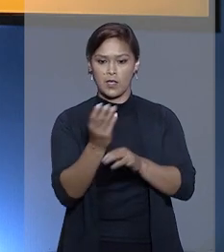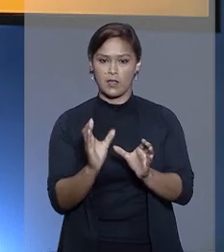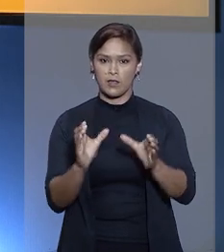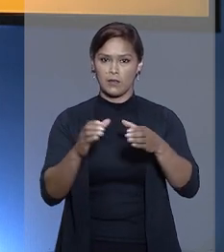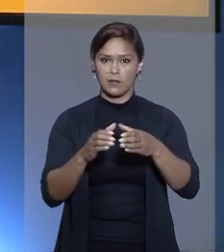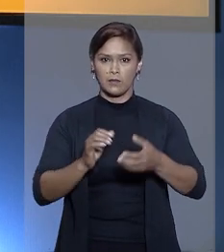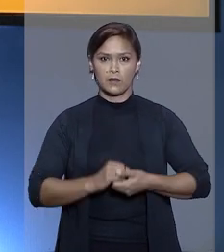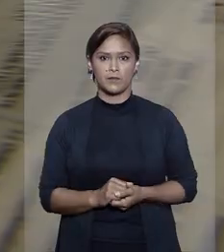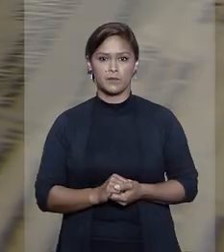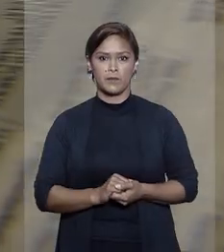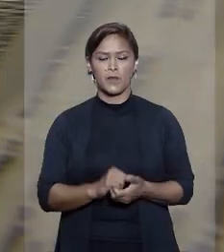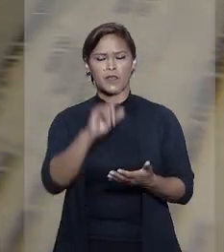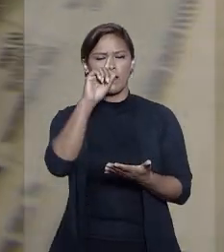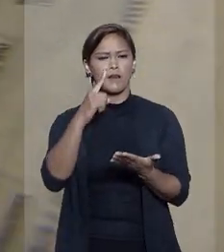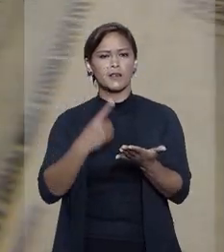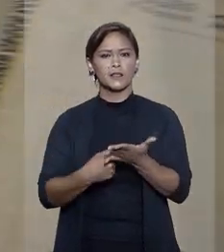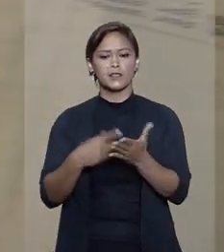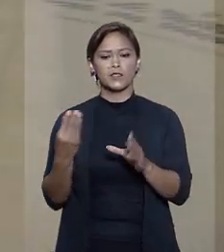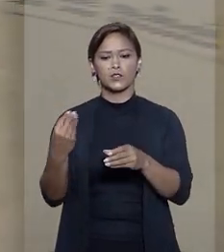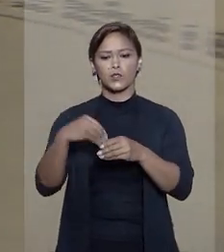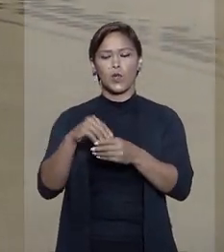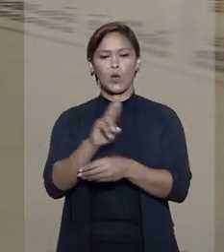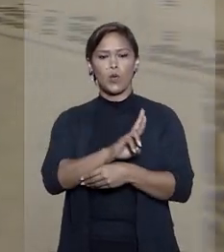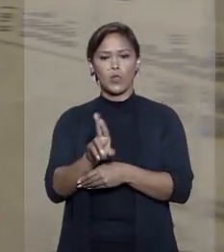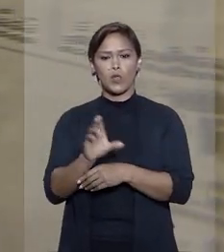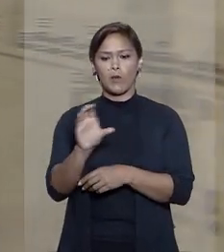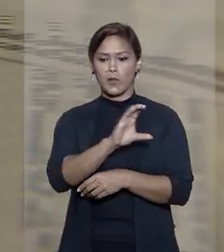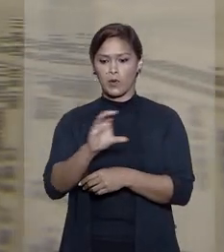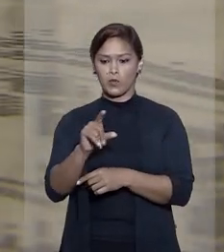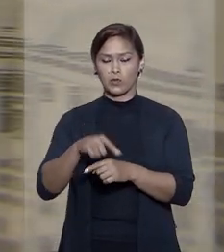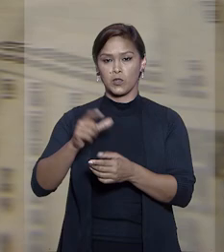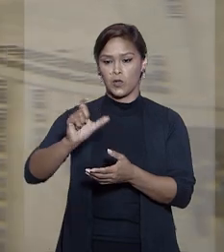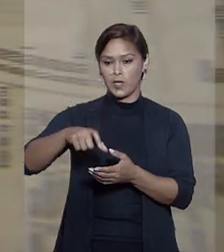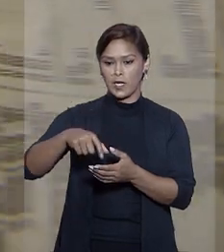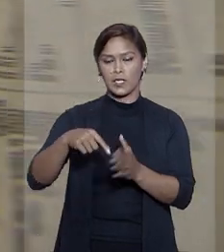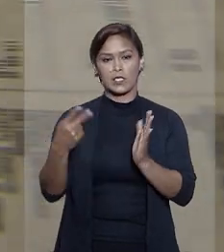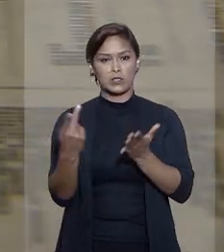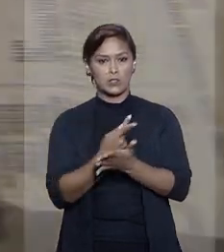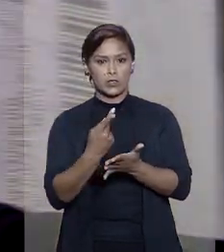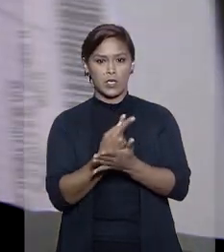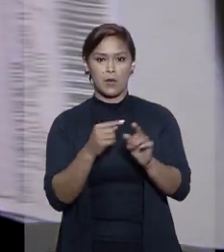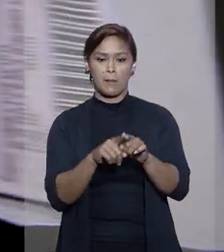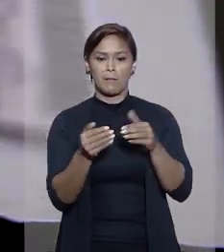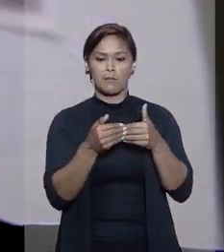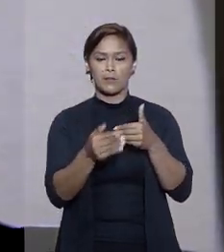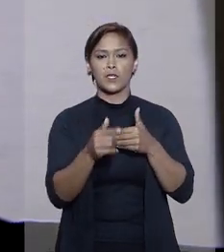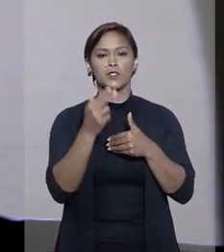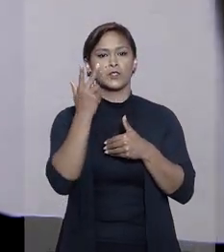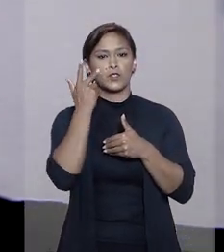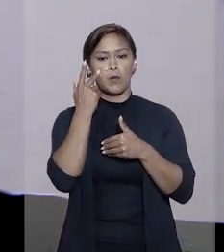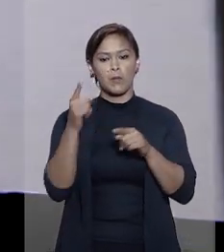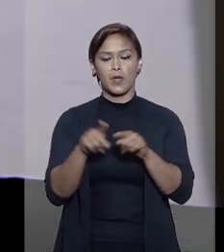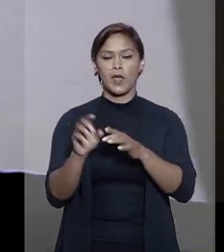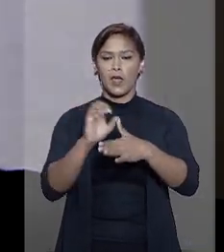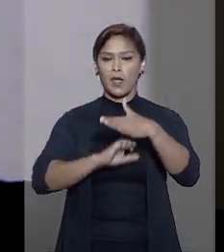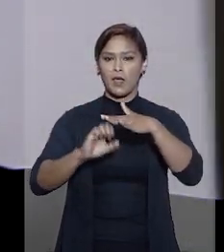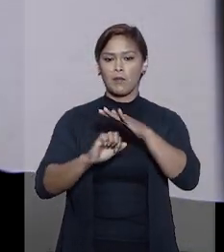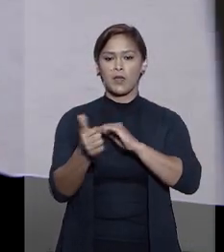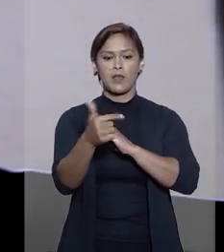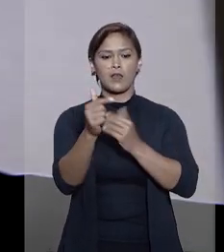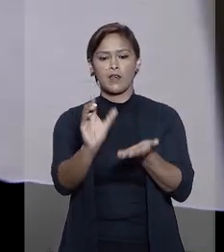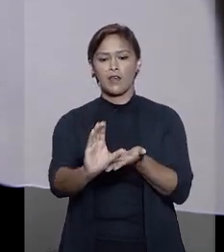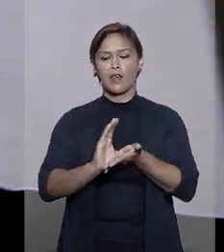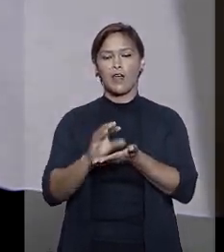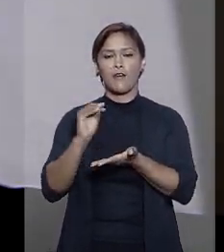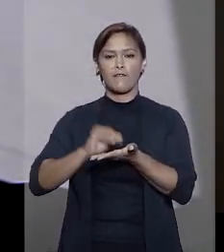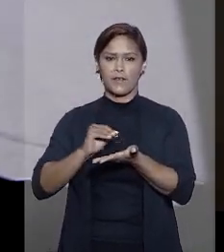terceira turma. A decisão de incluir o nome do consumidor em cadastro de inadimplentes parte normalmente da empresa que não